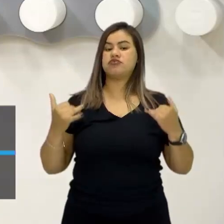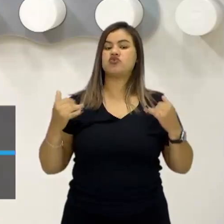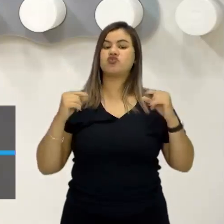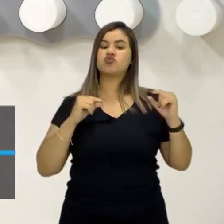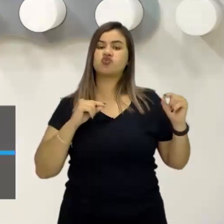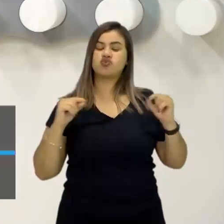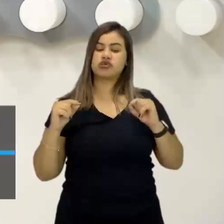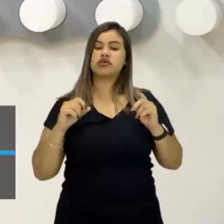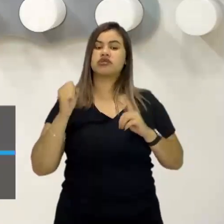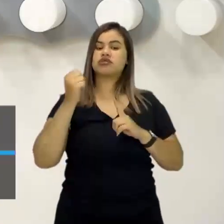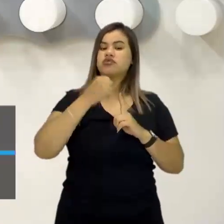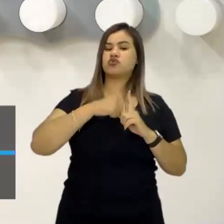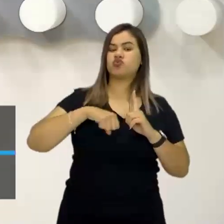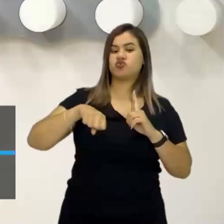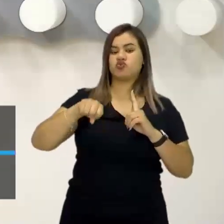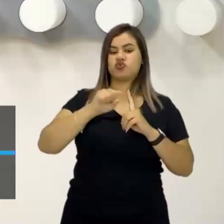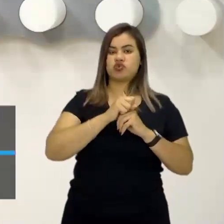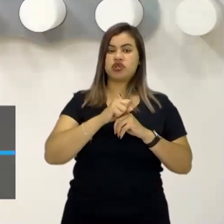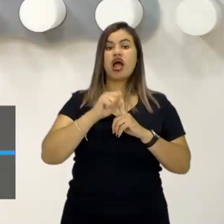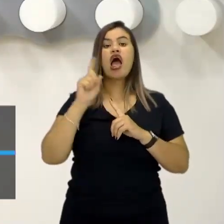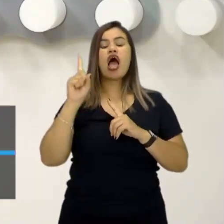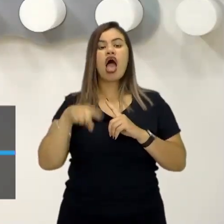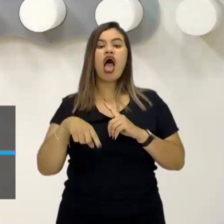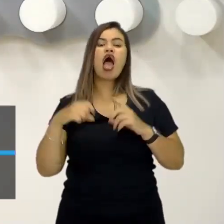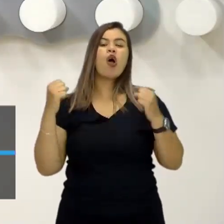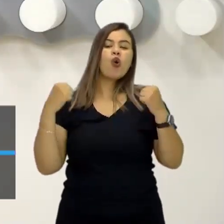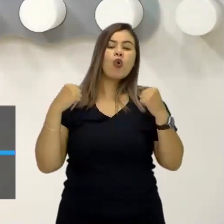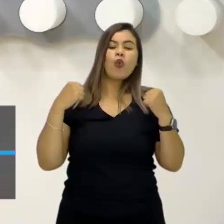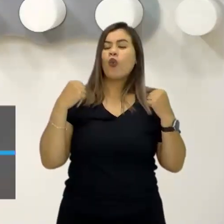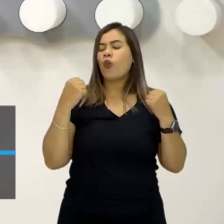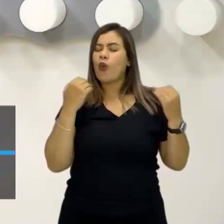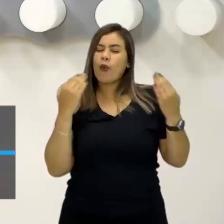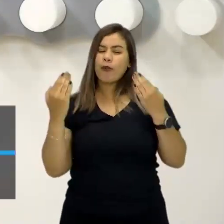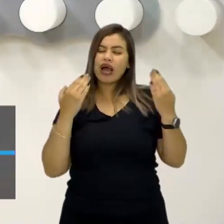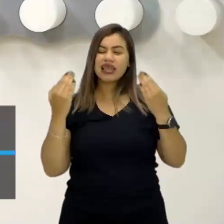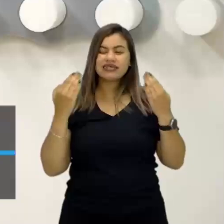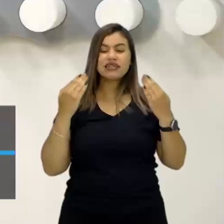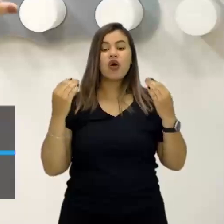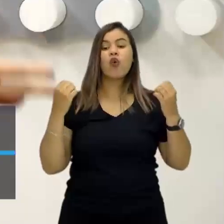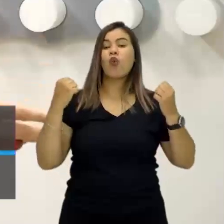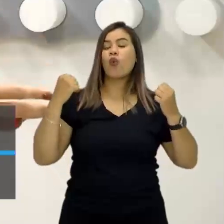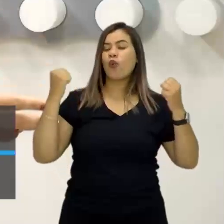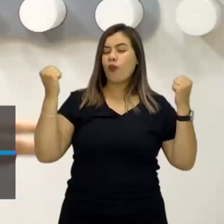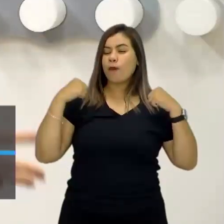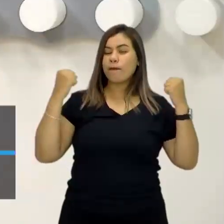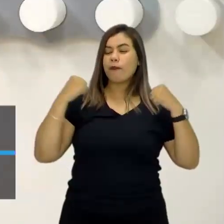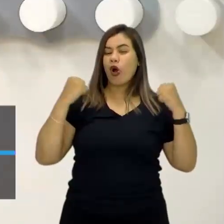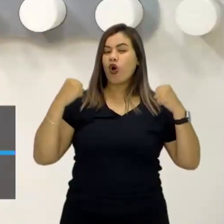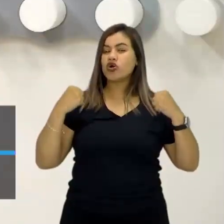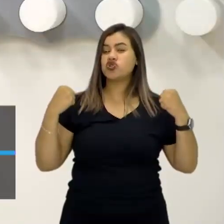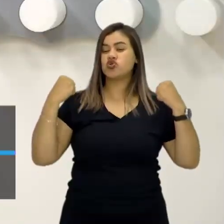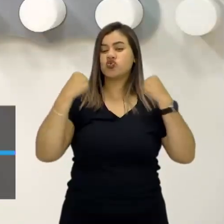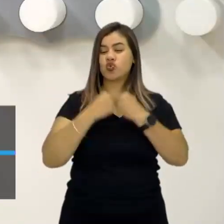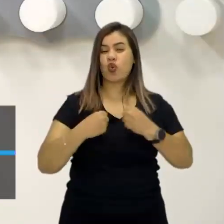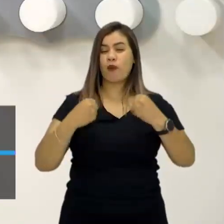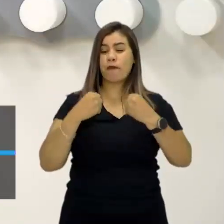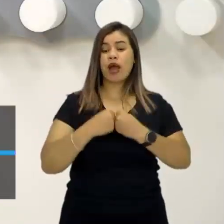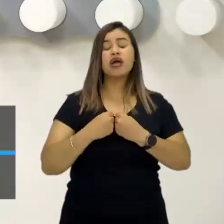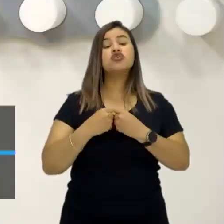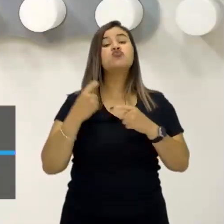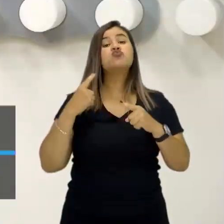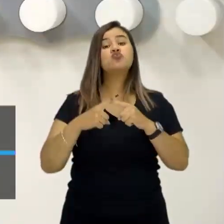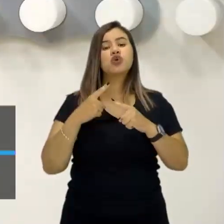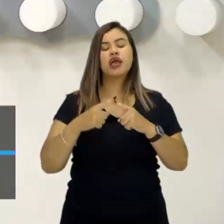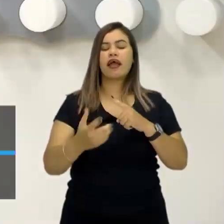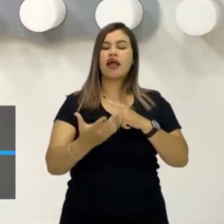a sociologia é um esporte de combate, é uma maneira de nos proteger, por isso que essas teorias nos ajudam a entender